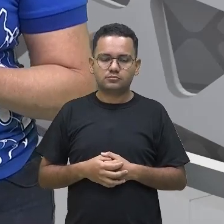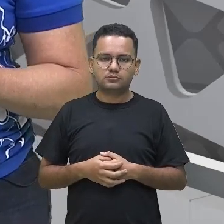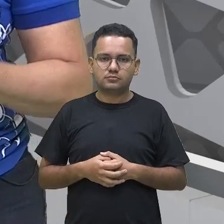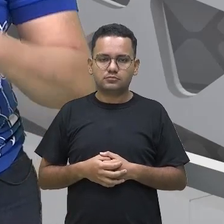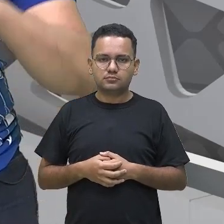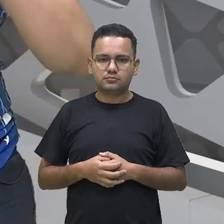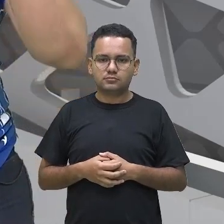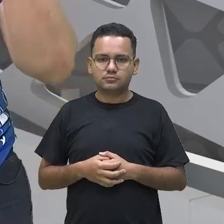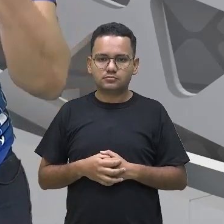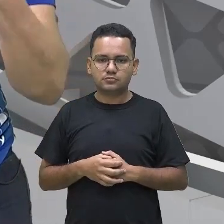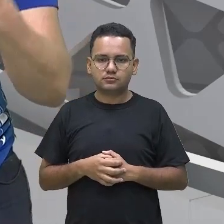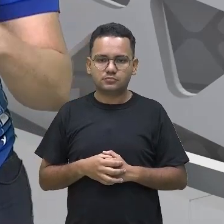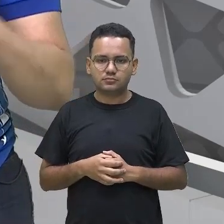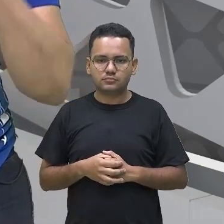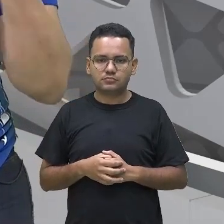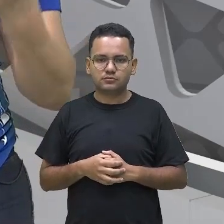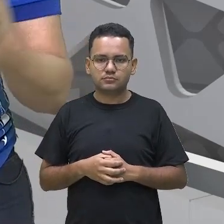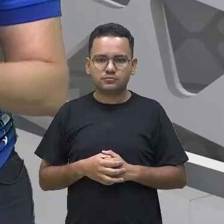tão